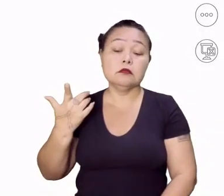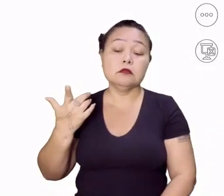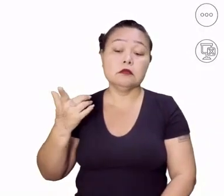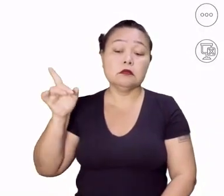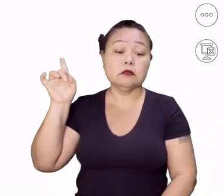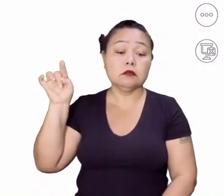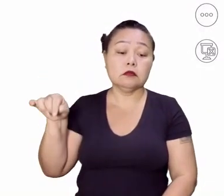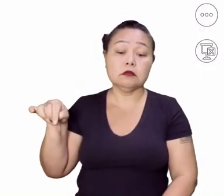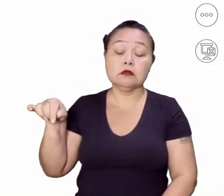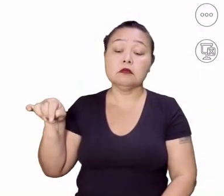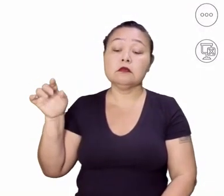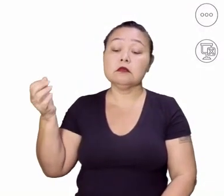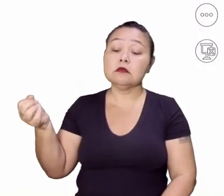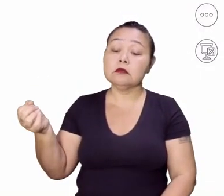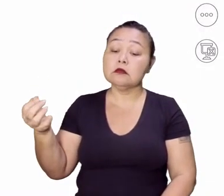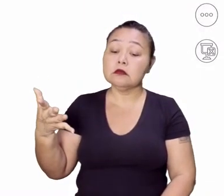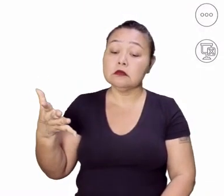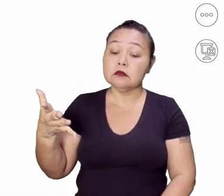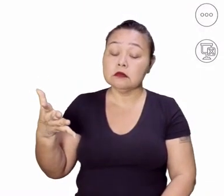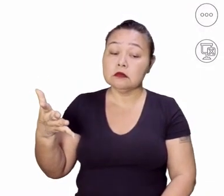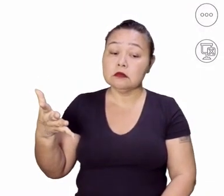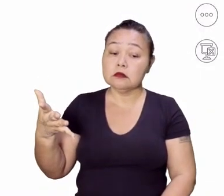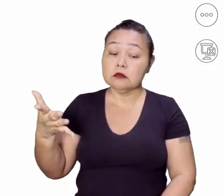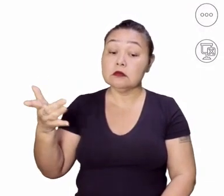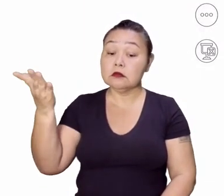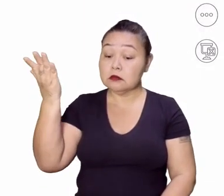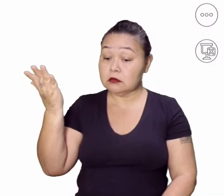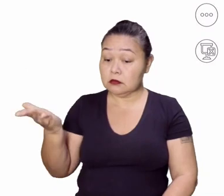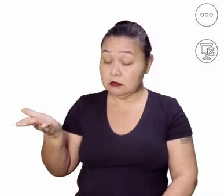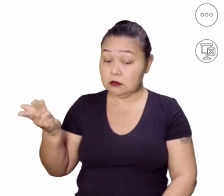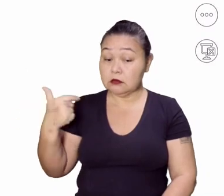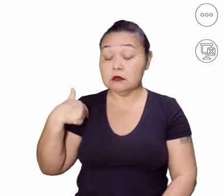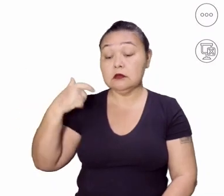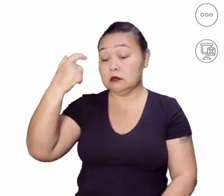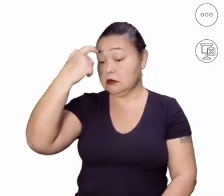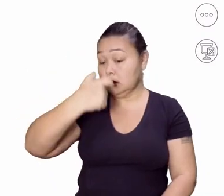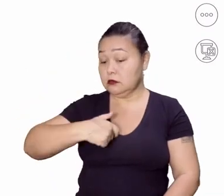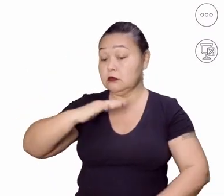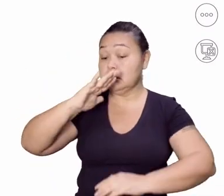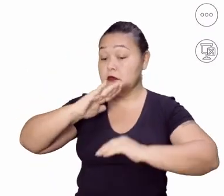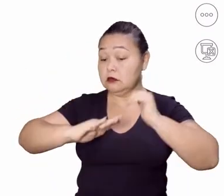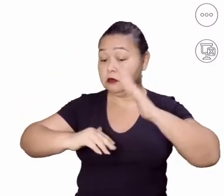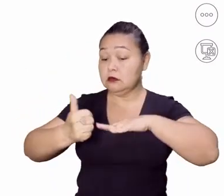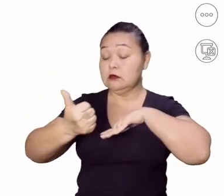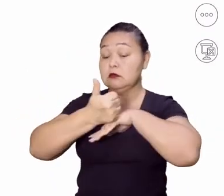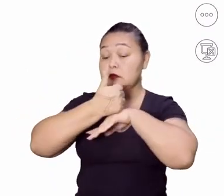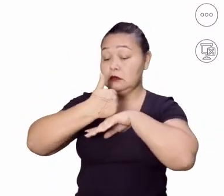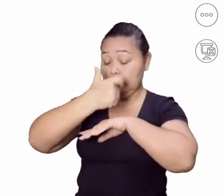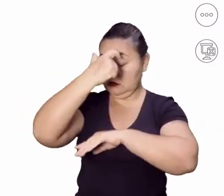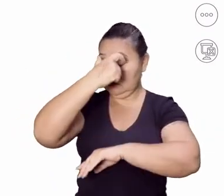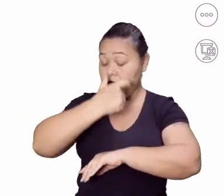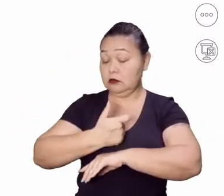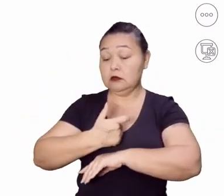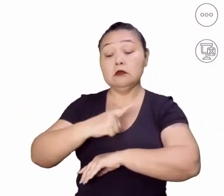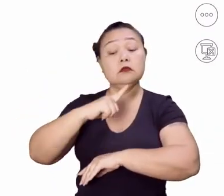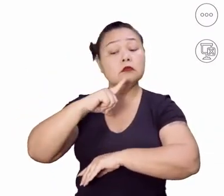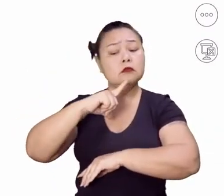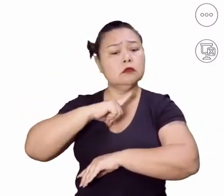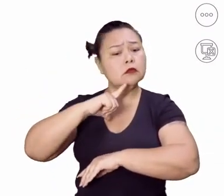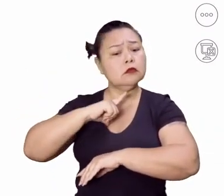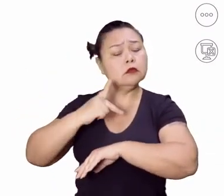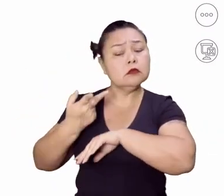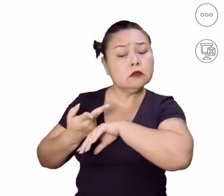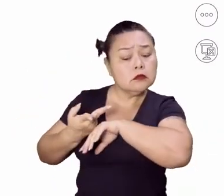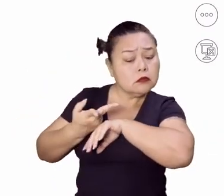essas novas demandas estão deixando os trabalhadores, né? Terem que